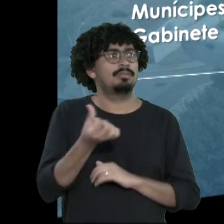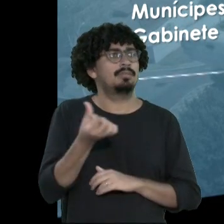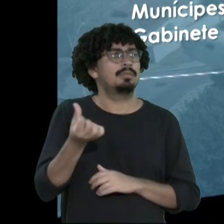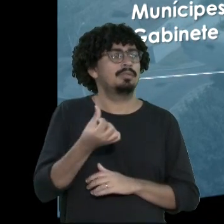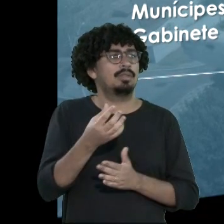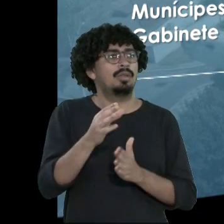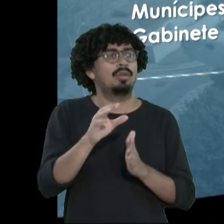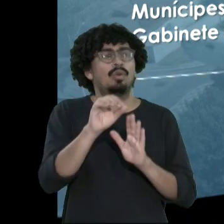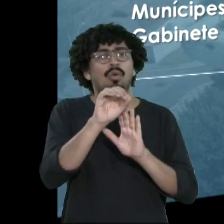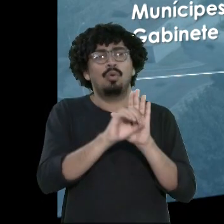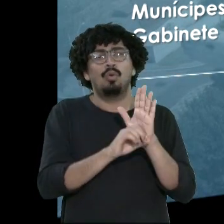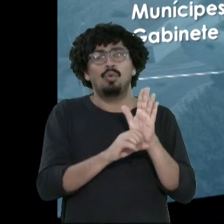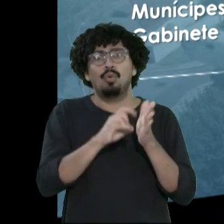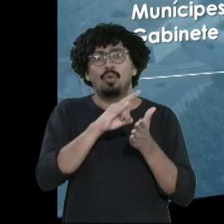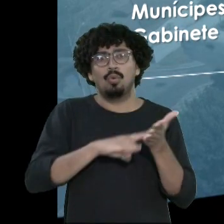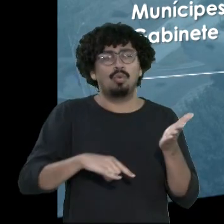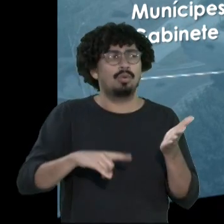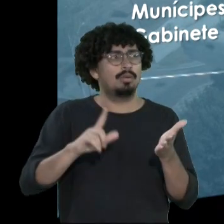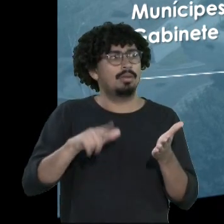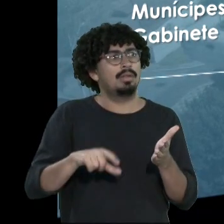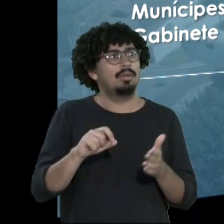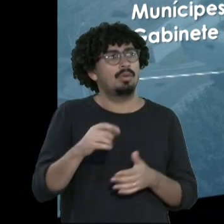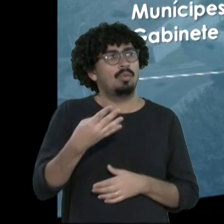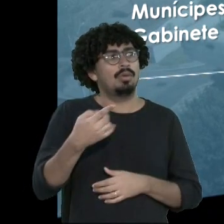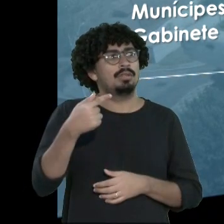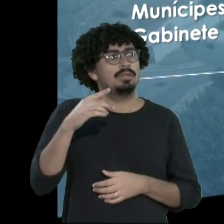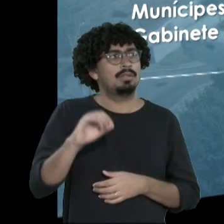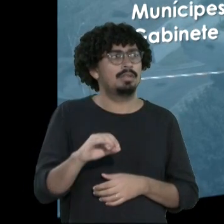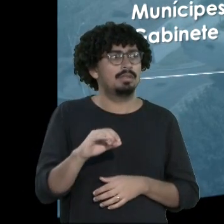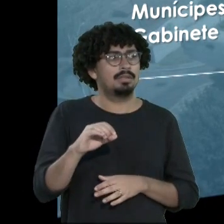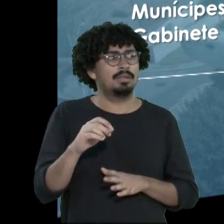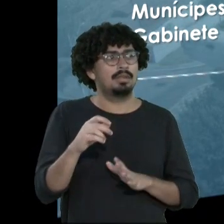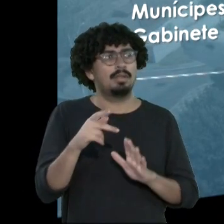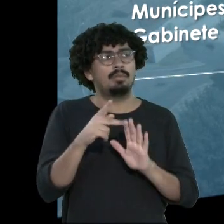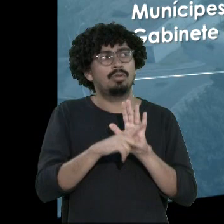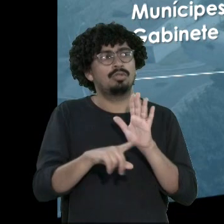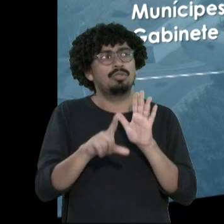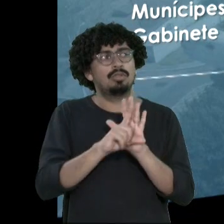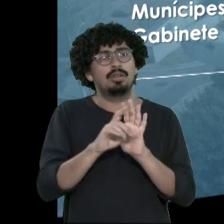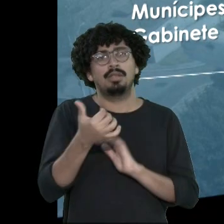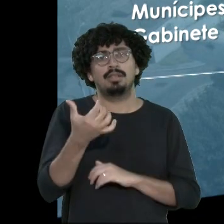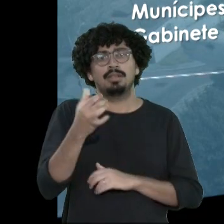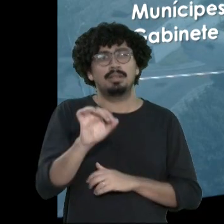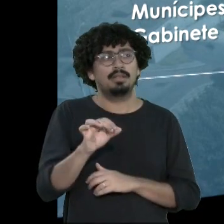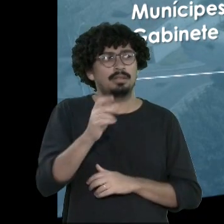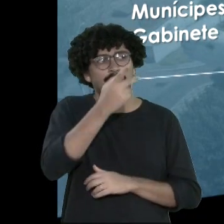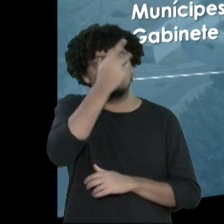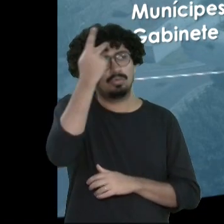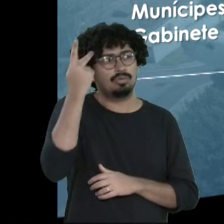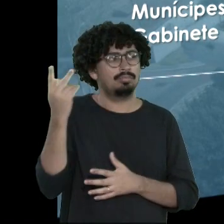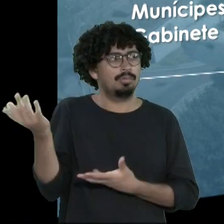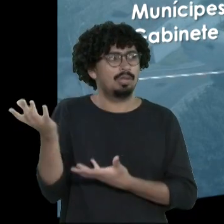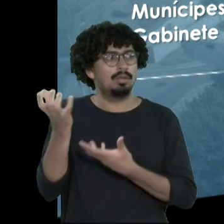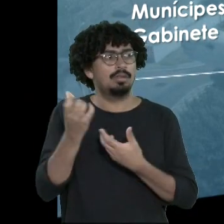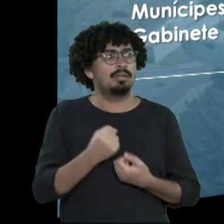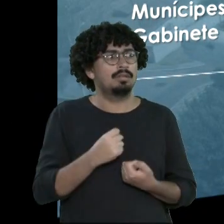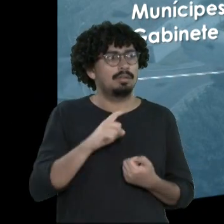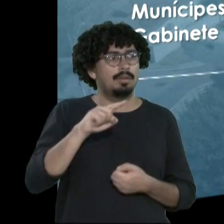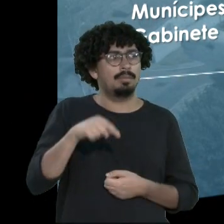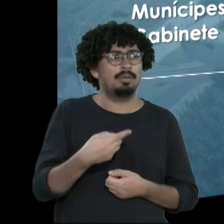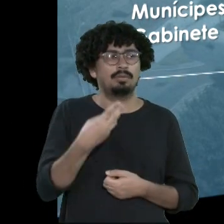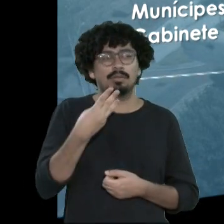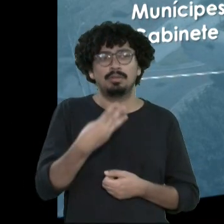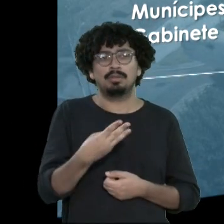ofícios 470, projeto de leis 10, pessoas que recebemos aqui em nosso gabinete 1